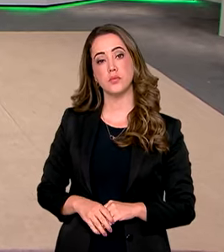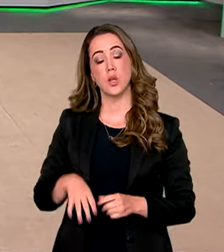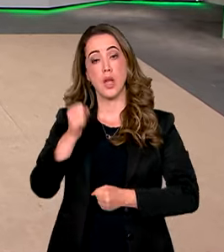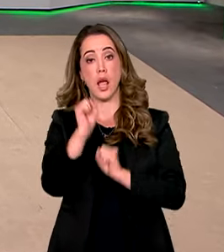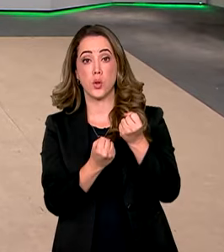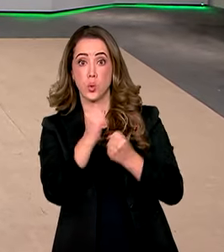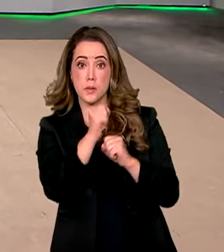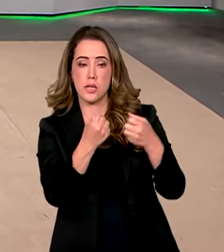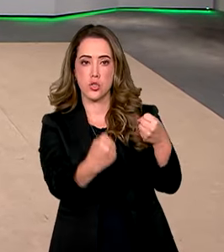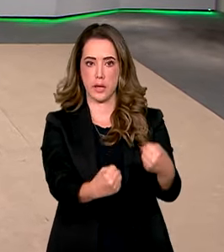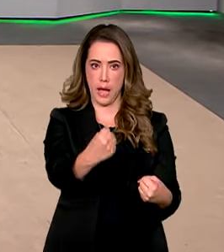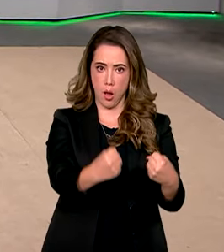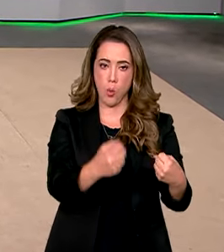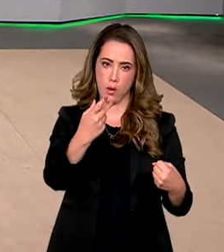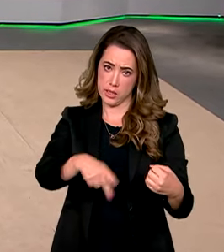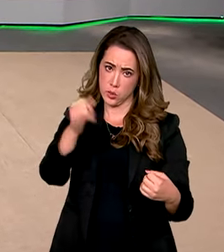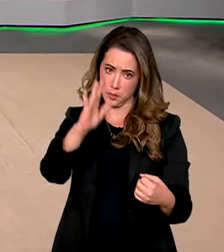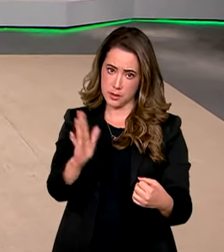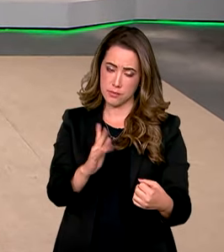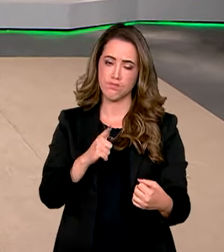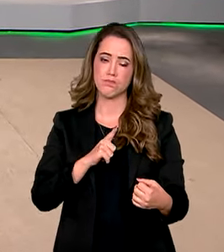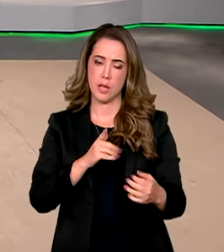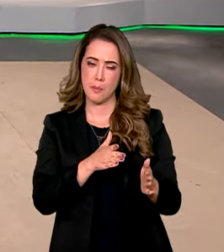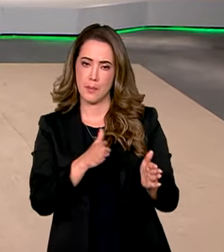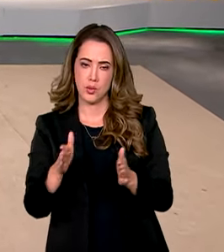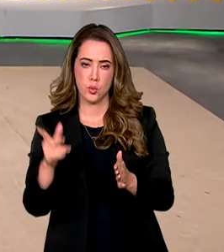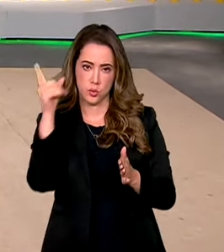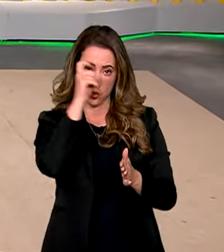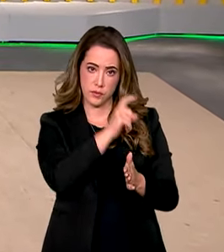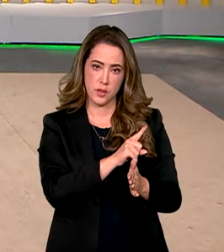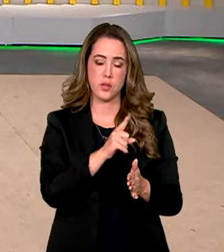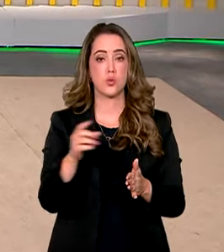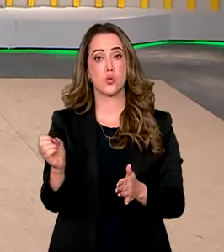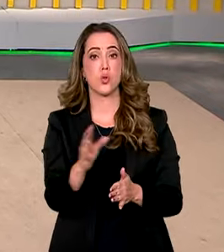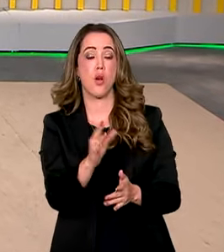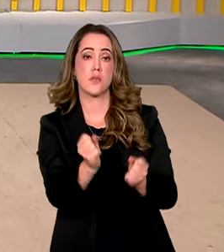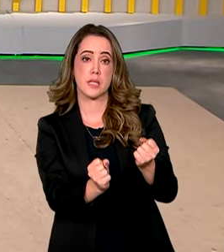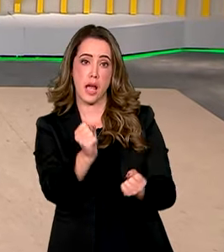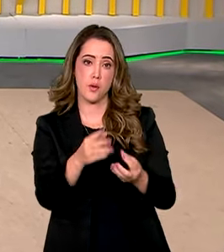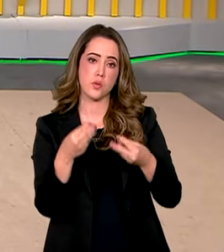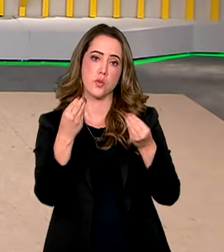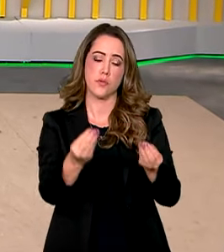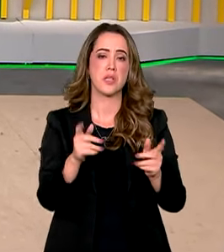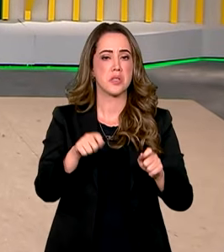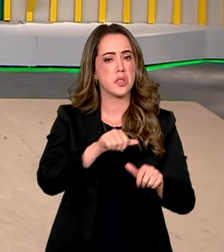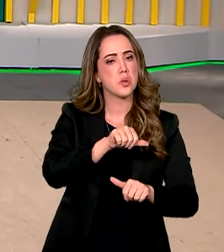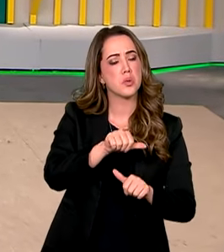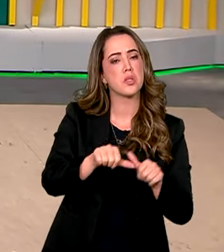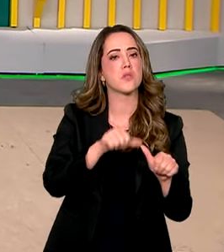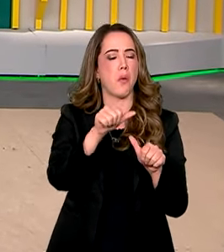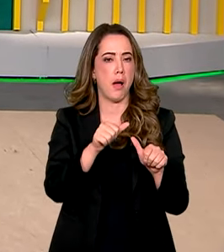A indústria automobilística do Brasil enfrenta dificuldades. Modernizar os carros oferecidos no mercado e torná-los